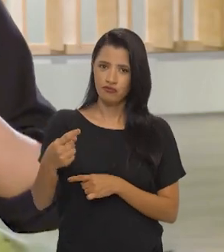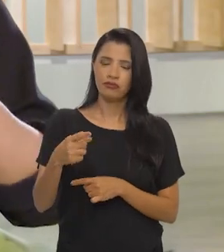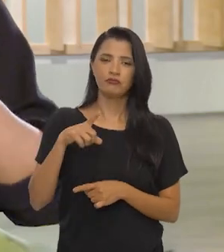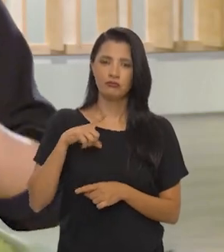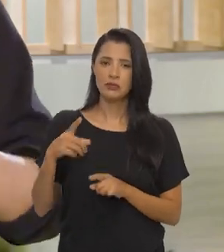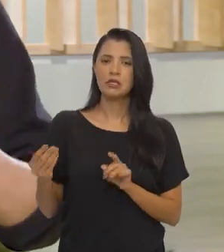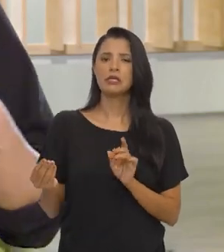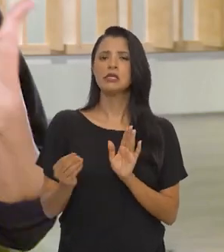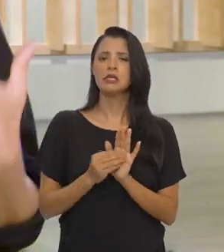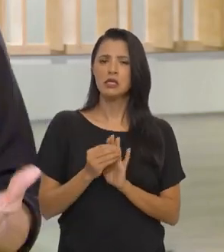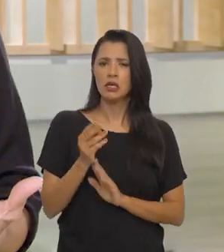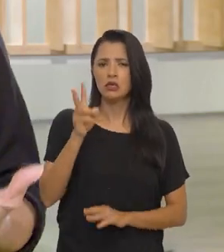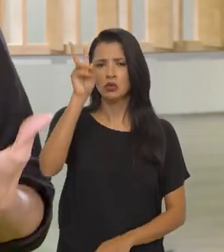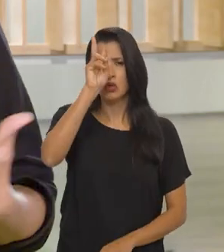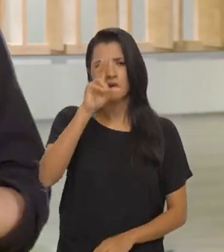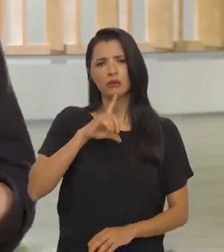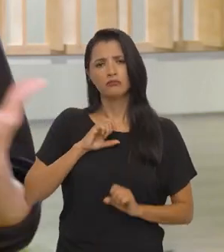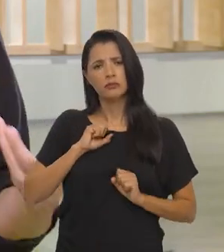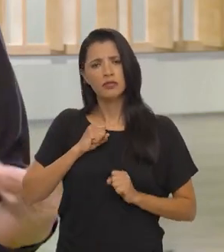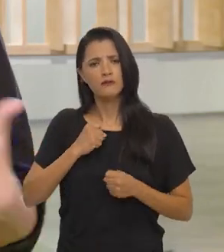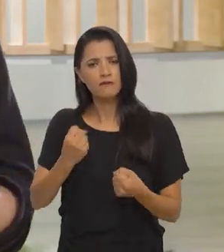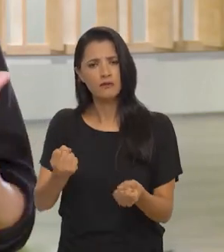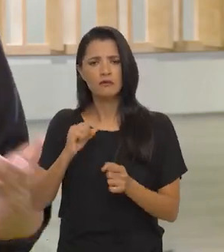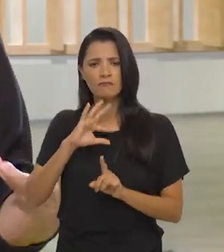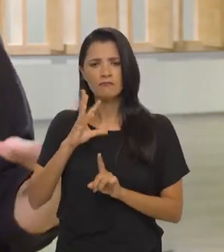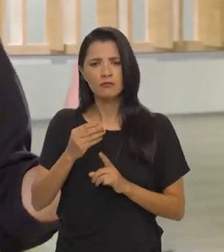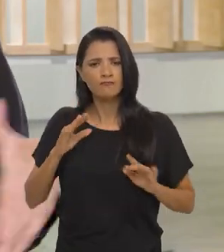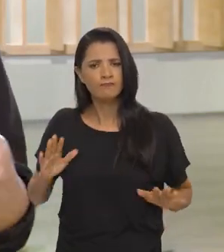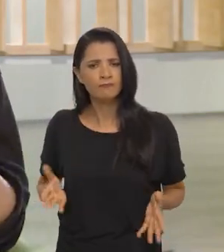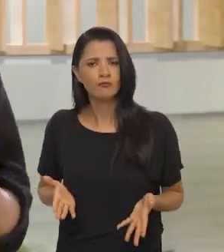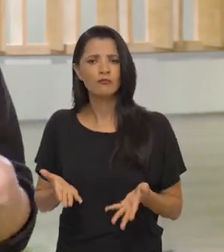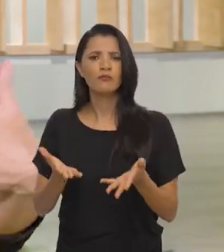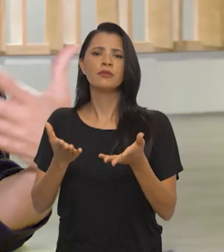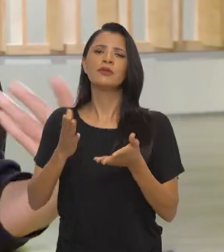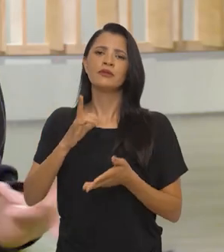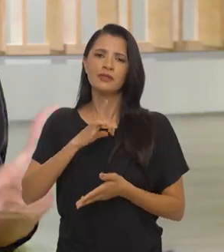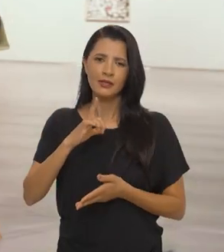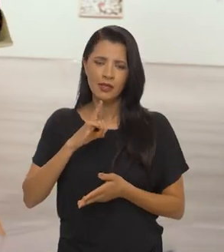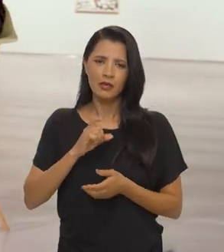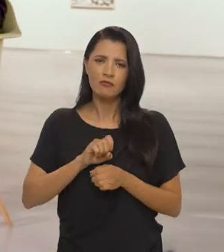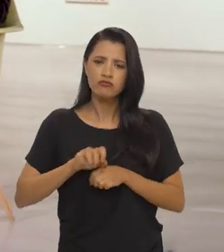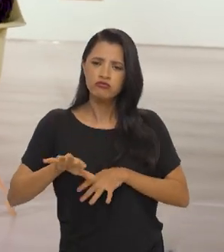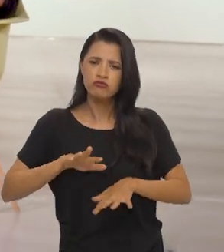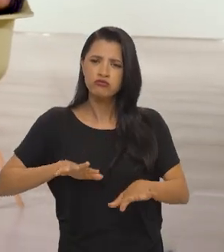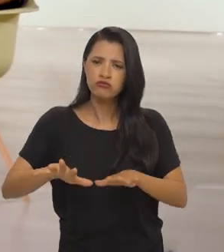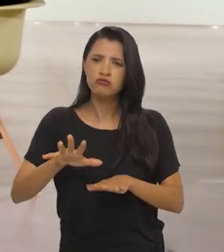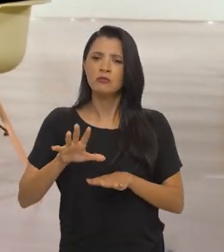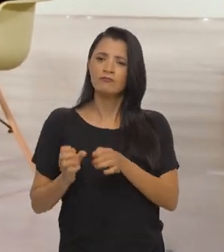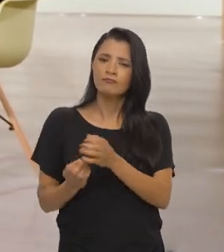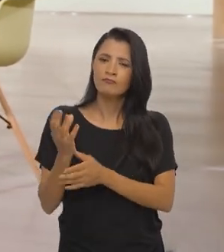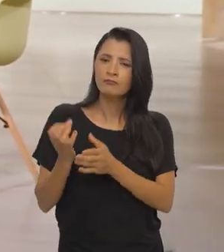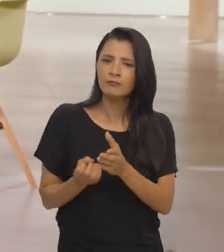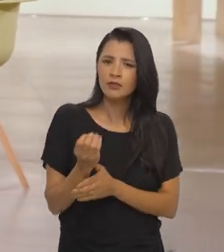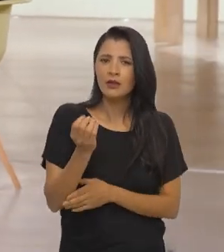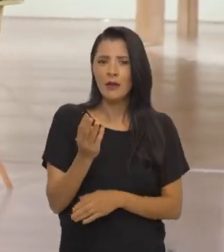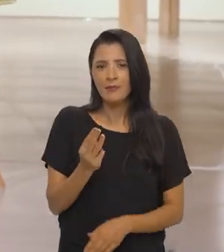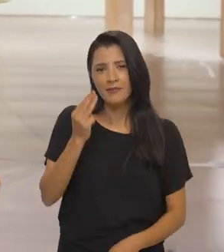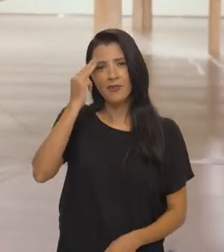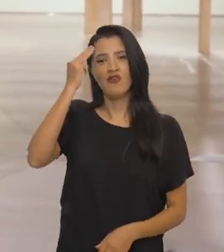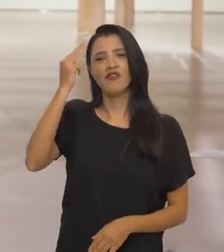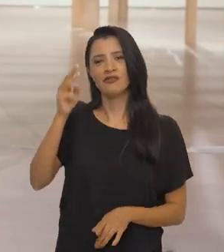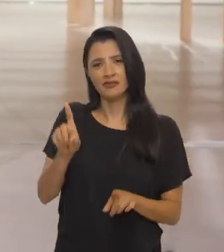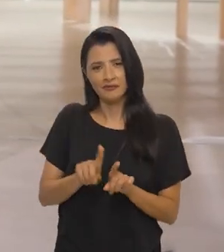na sua história a defesa das artes, da promoção, do fomento, a difusão, a formação,